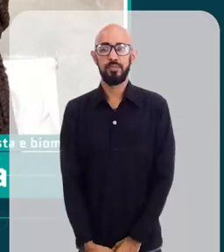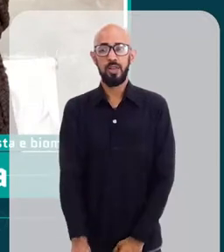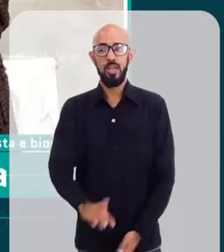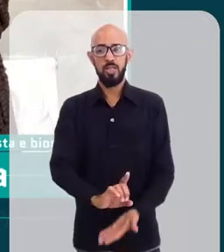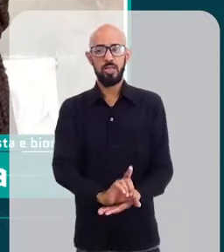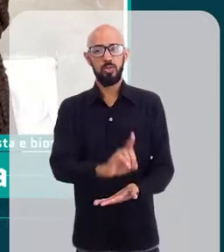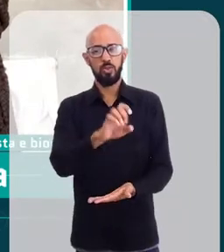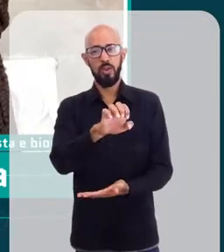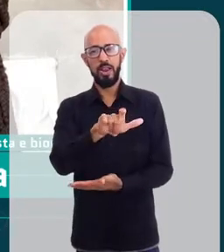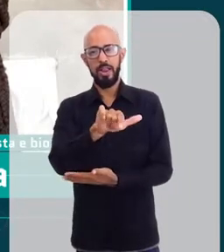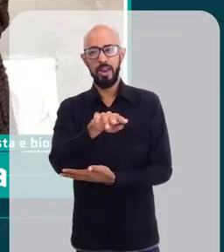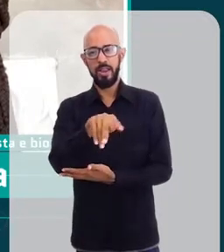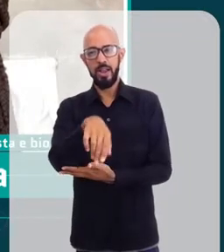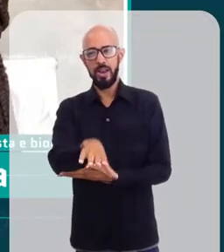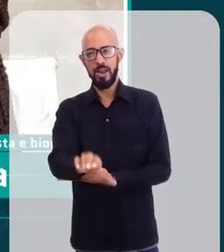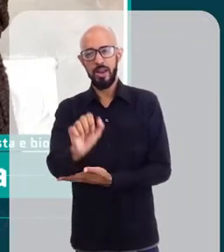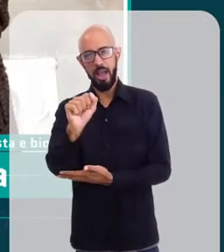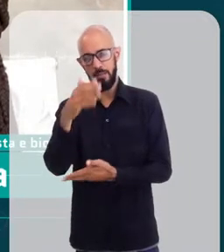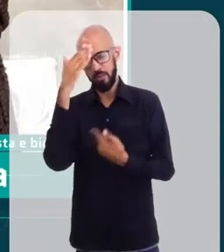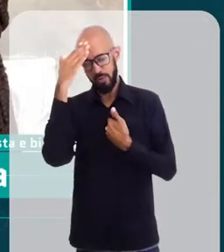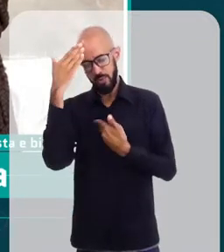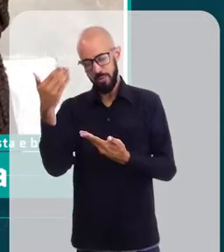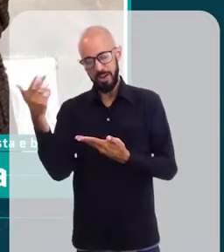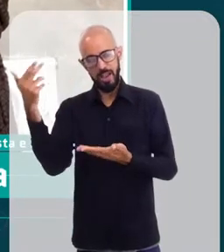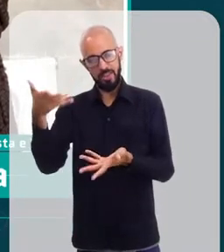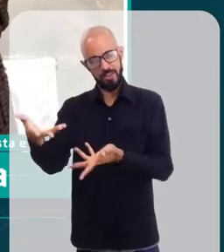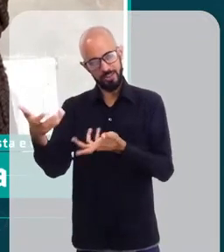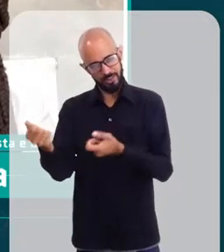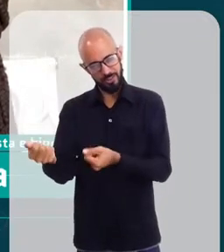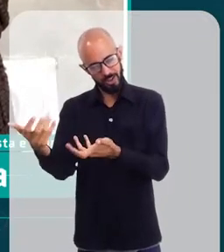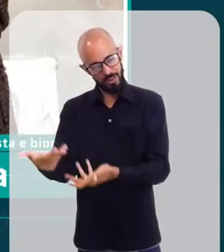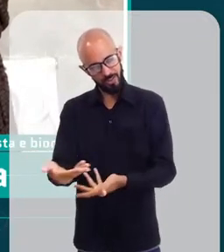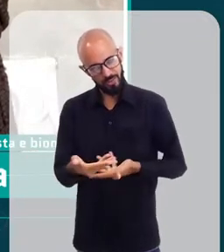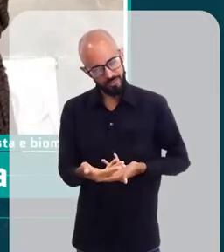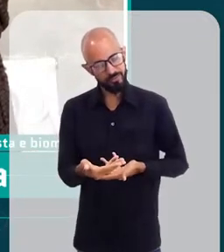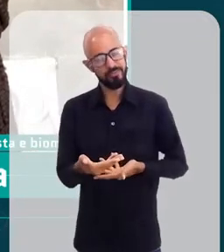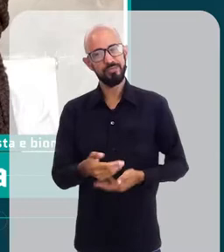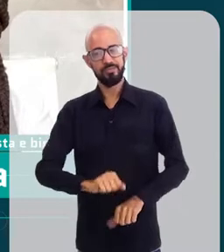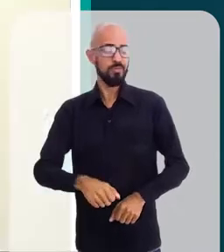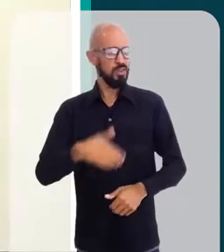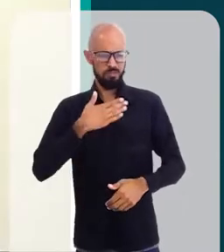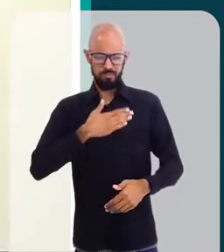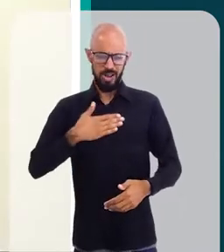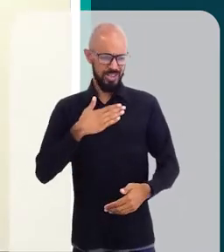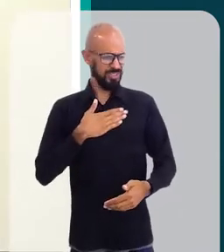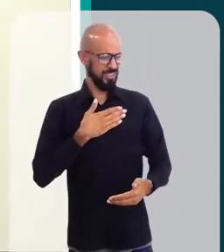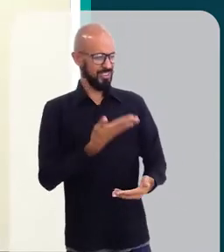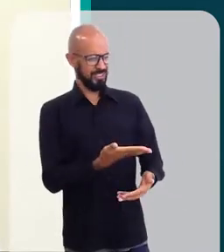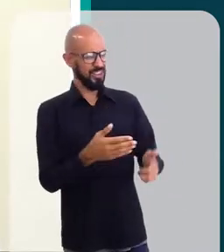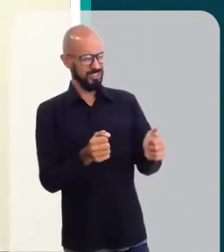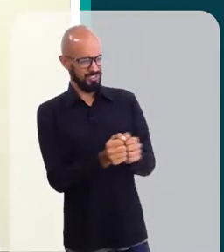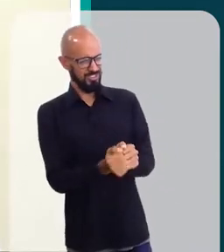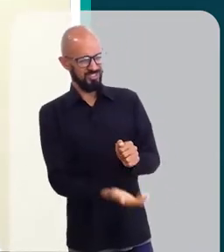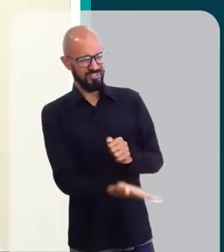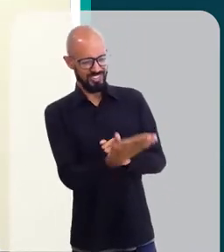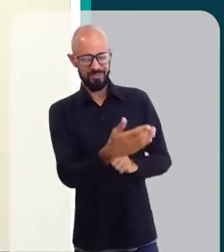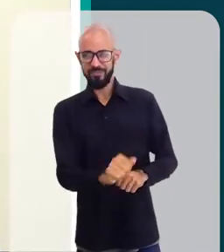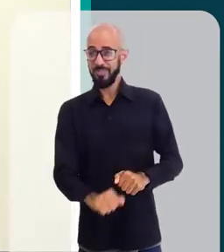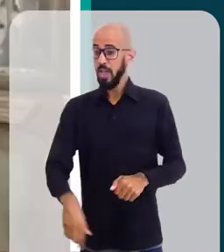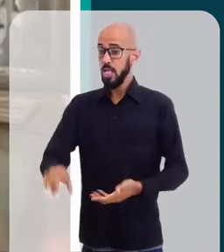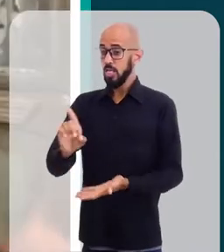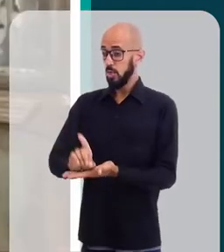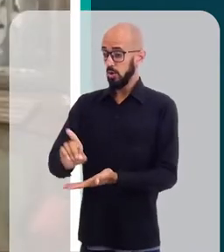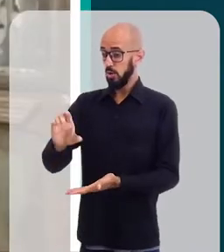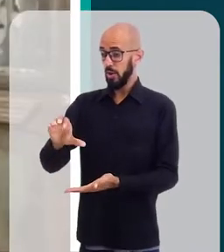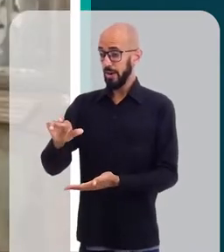Doutora Eliana, muito obrigado pela presença, é prazer enorme te receber aqui. É um prazer estar aqui com você. Doutora